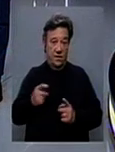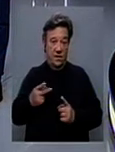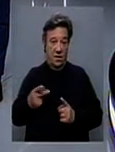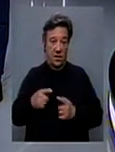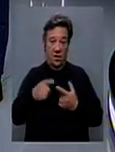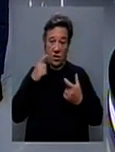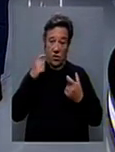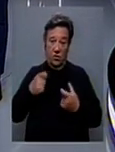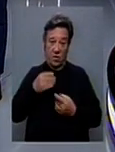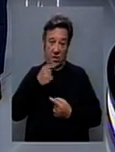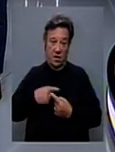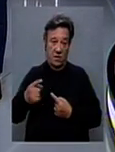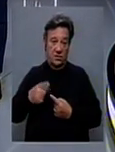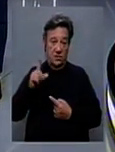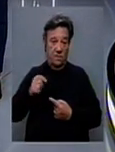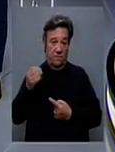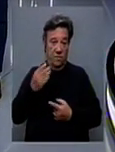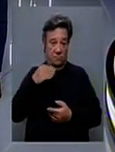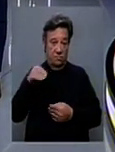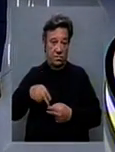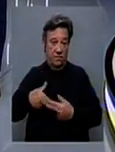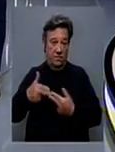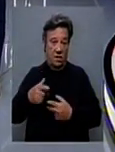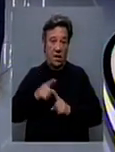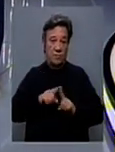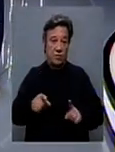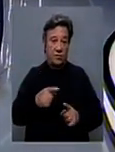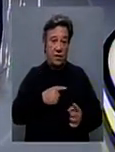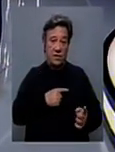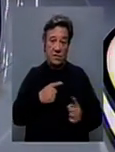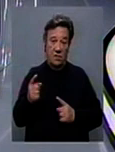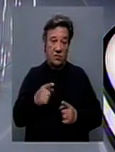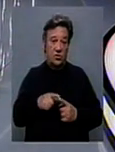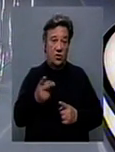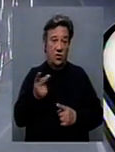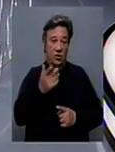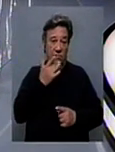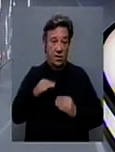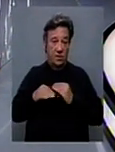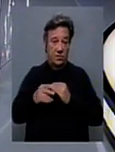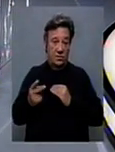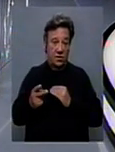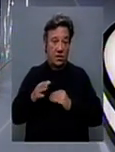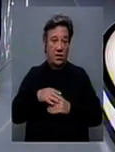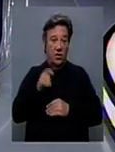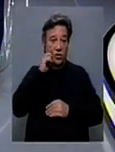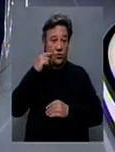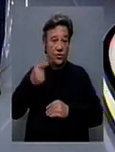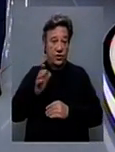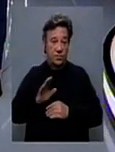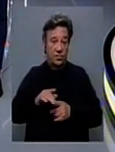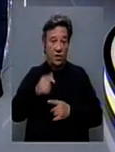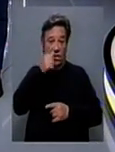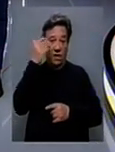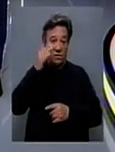O controle terrestre também foi reposto. Está proibida a circulação entre os dois países para turismo e